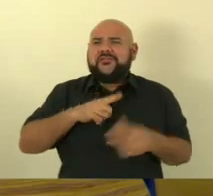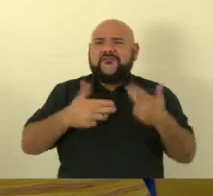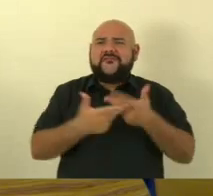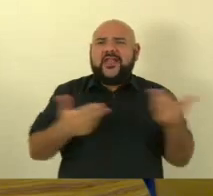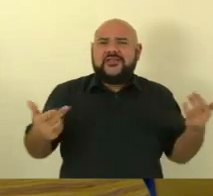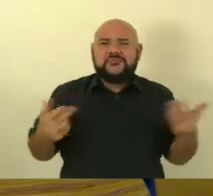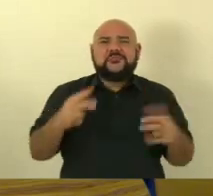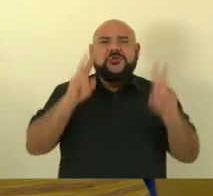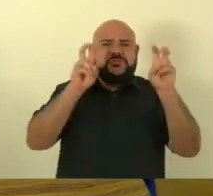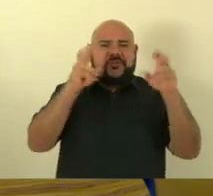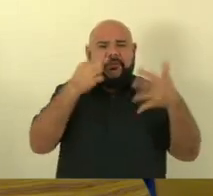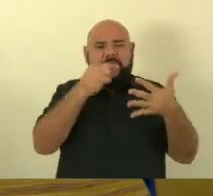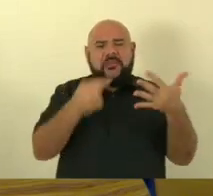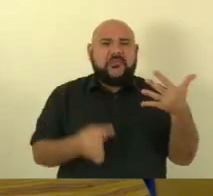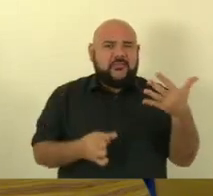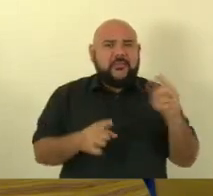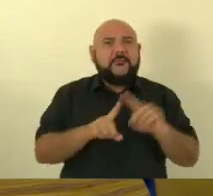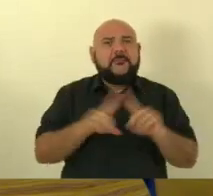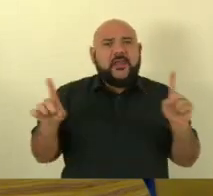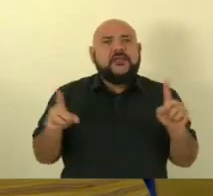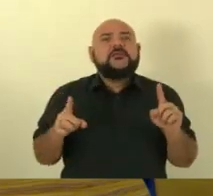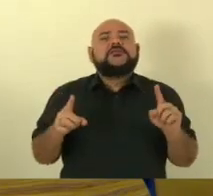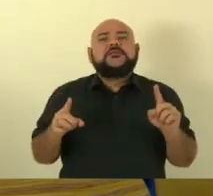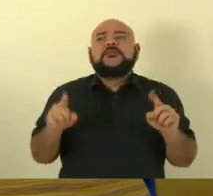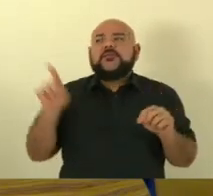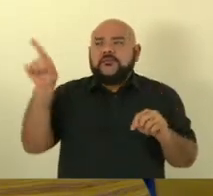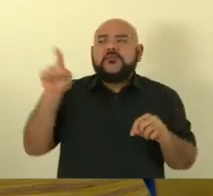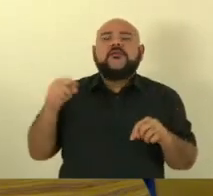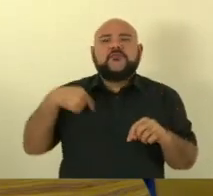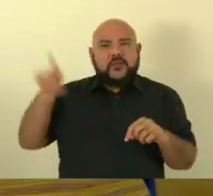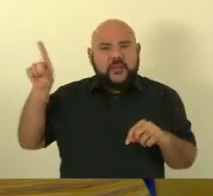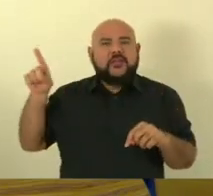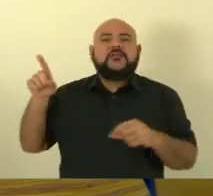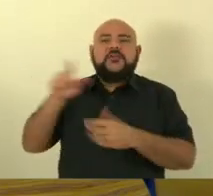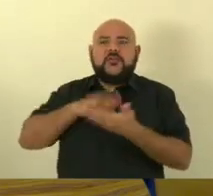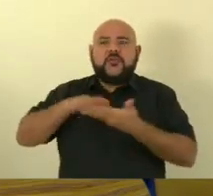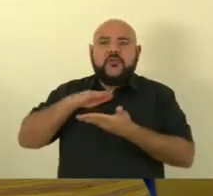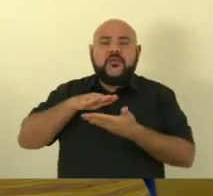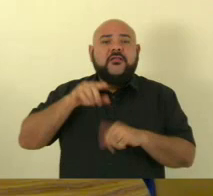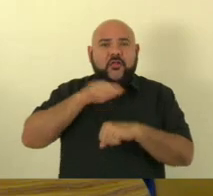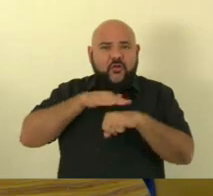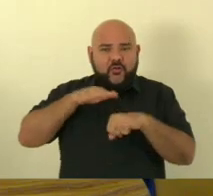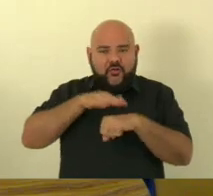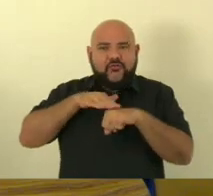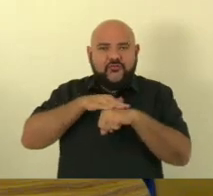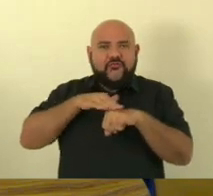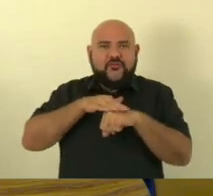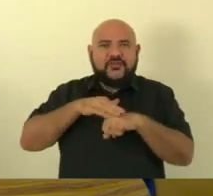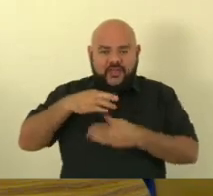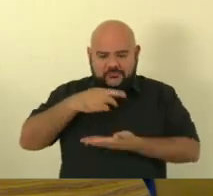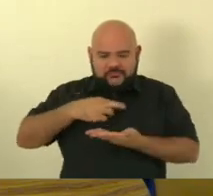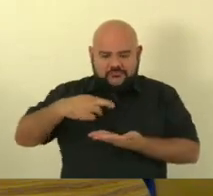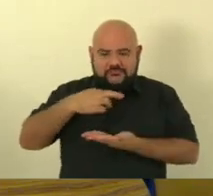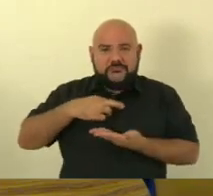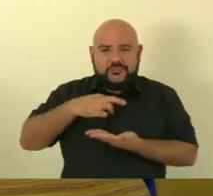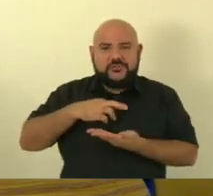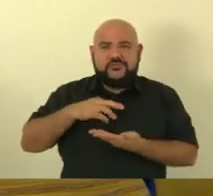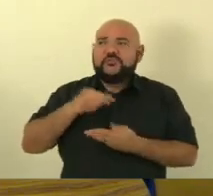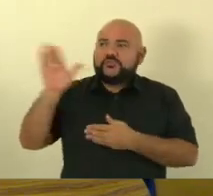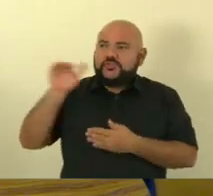assunto que é a nomeação dos peritos criminais não é isso é isso aí